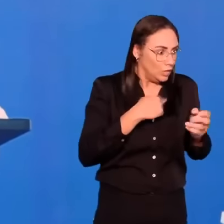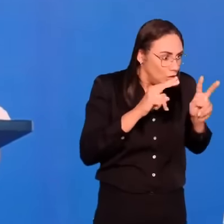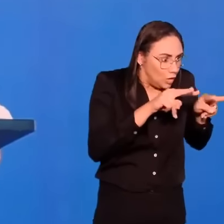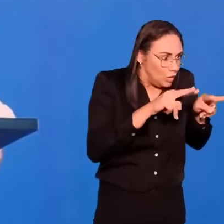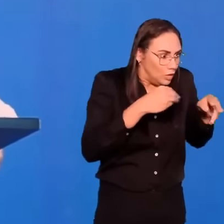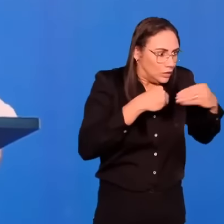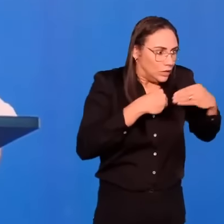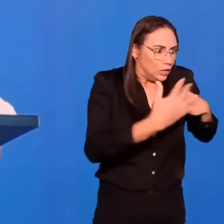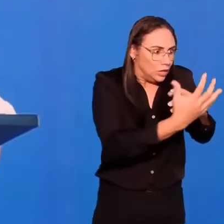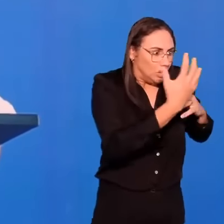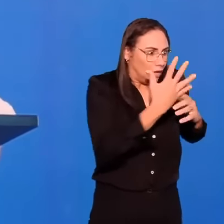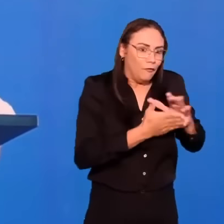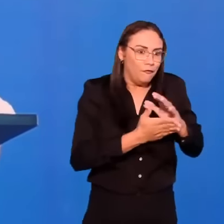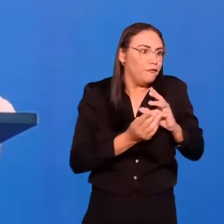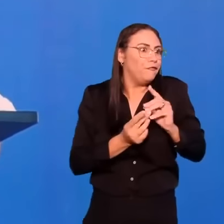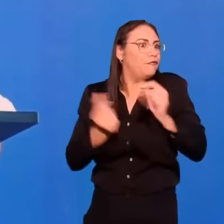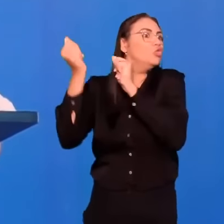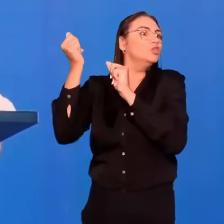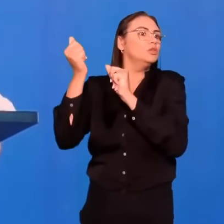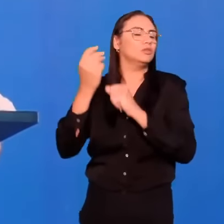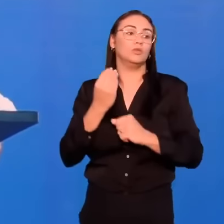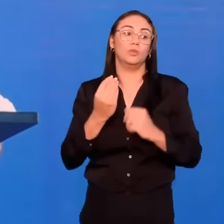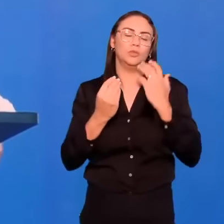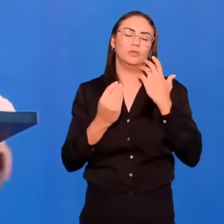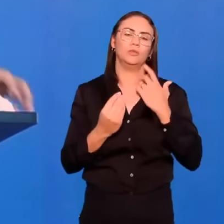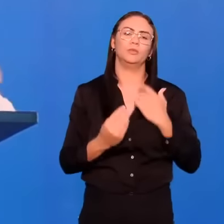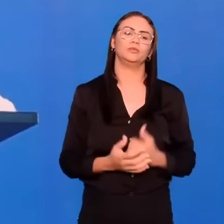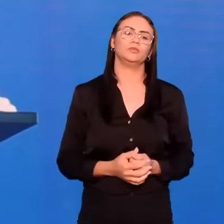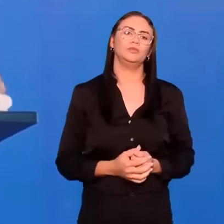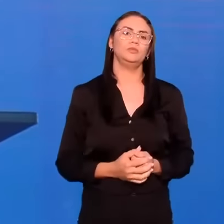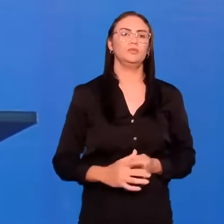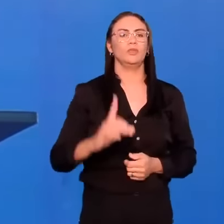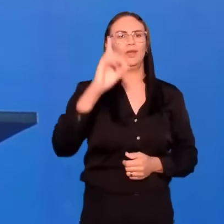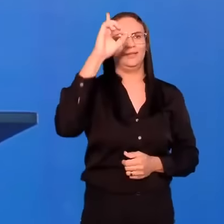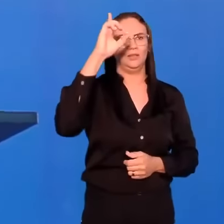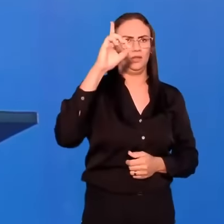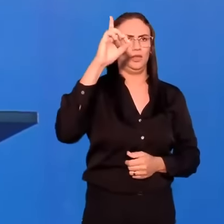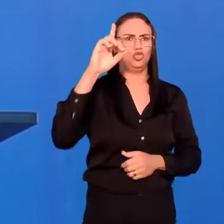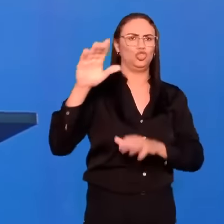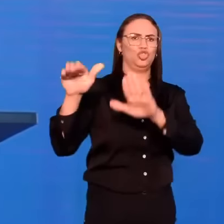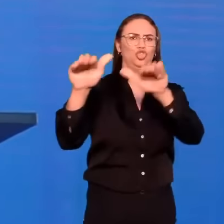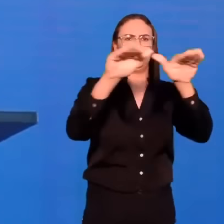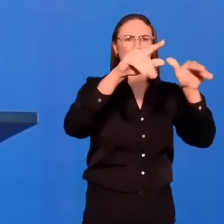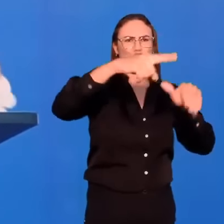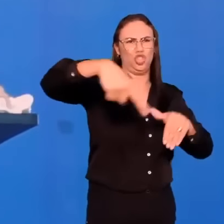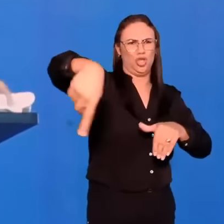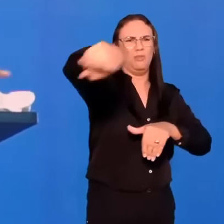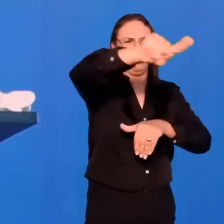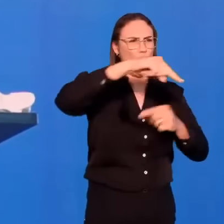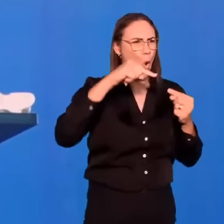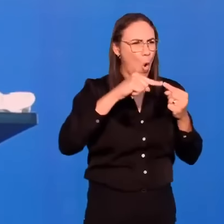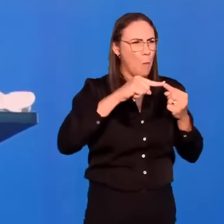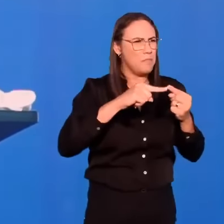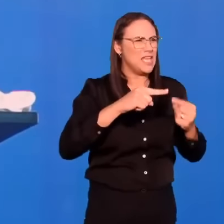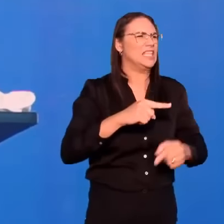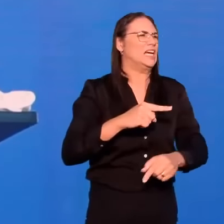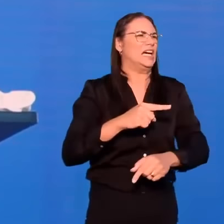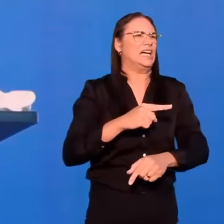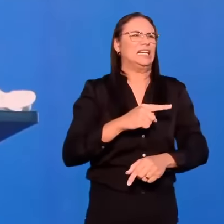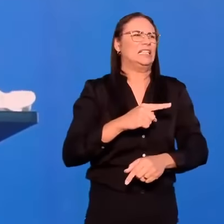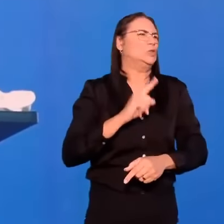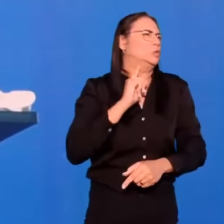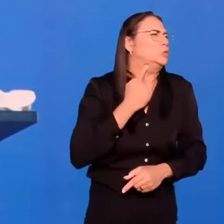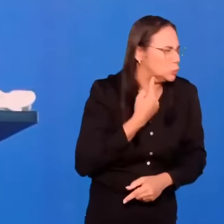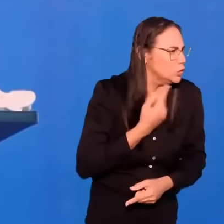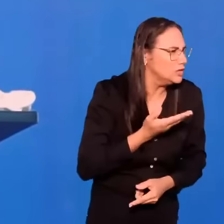Verso 7. Porquanto Deus não nos chamou para impureza, e sim para santificação. Chamou aqui, carrega o mesmo sentido